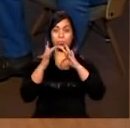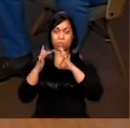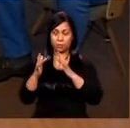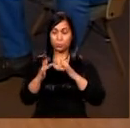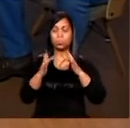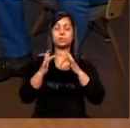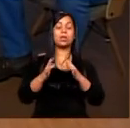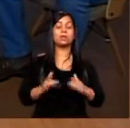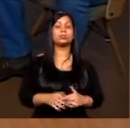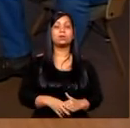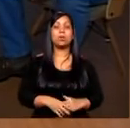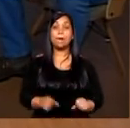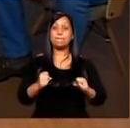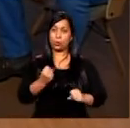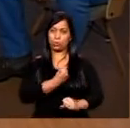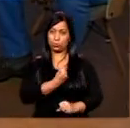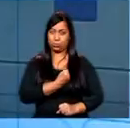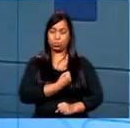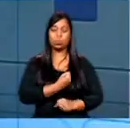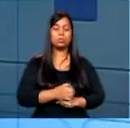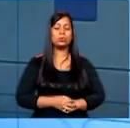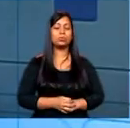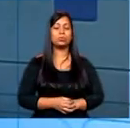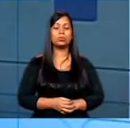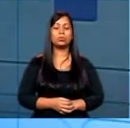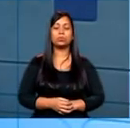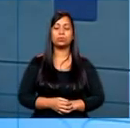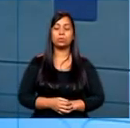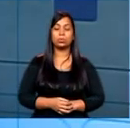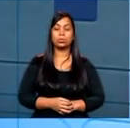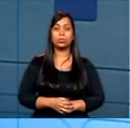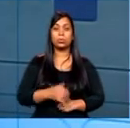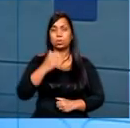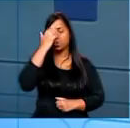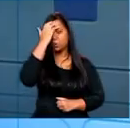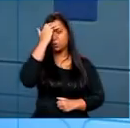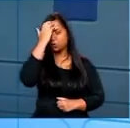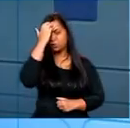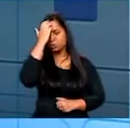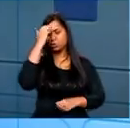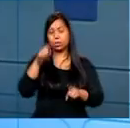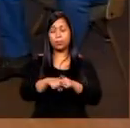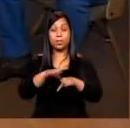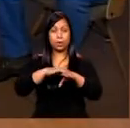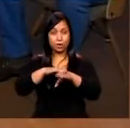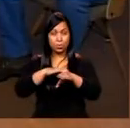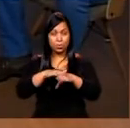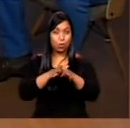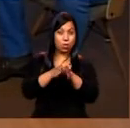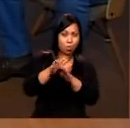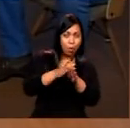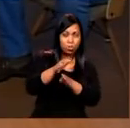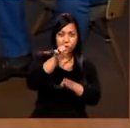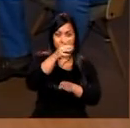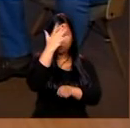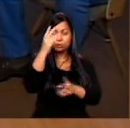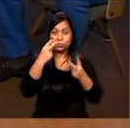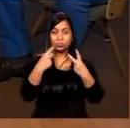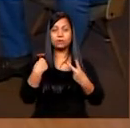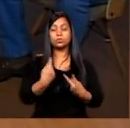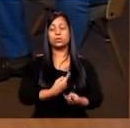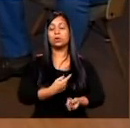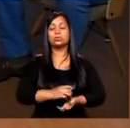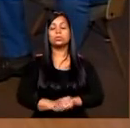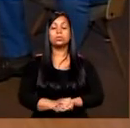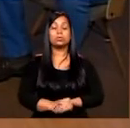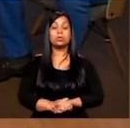contato. Pode passar o número então. Se você quiser deixar uma mensagem final aí para quem está ouvindo a gente, para quem está vendo a gente.